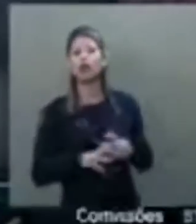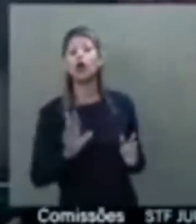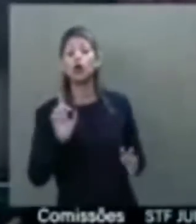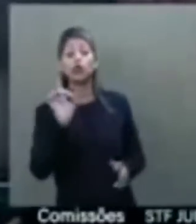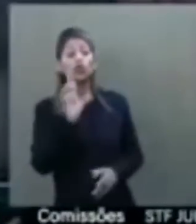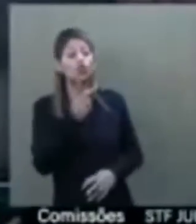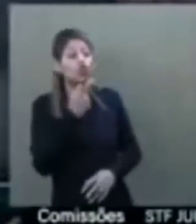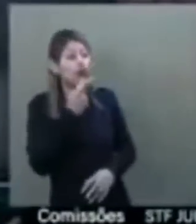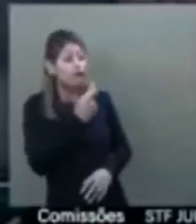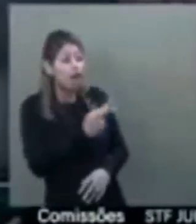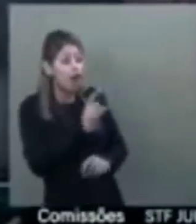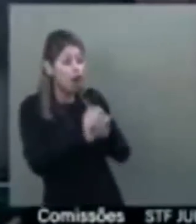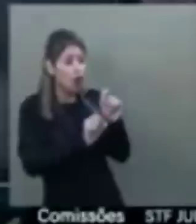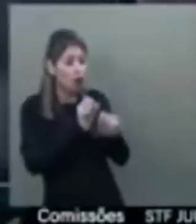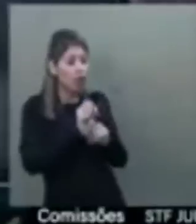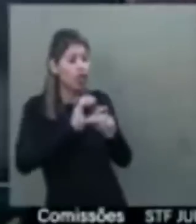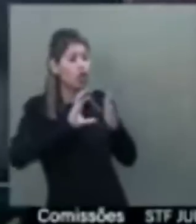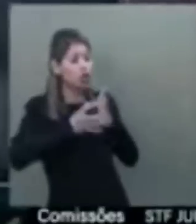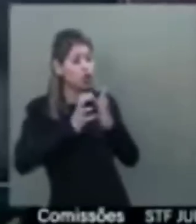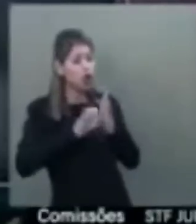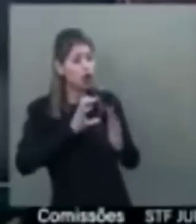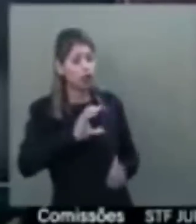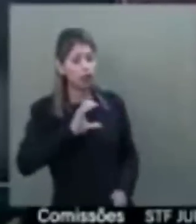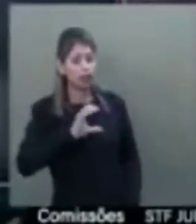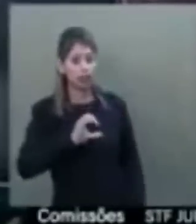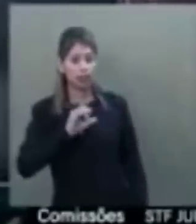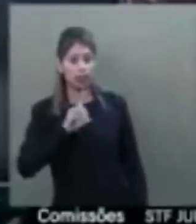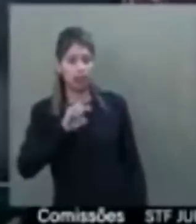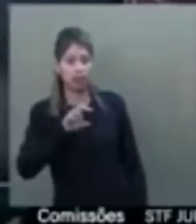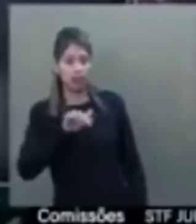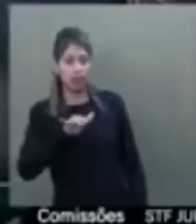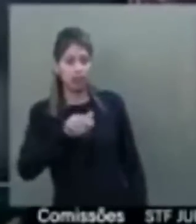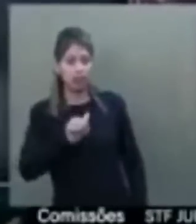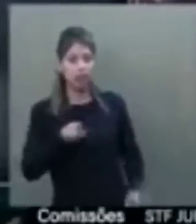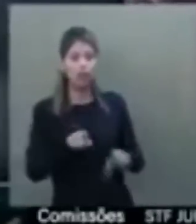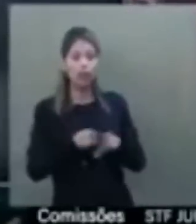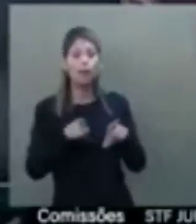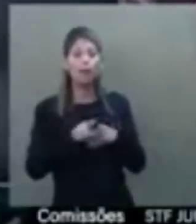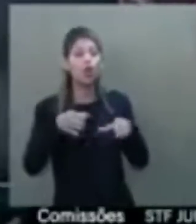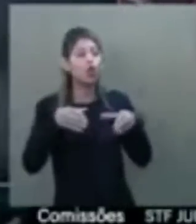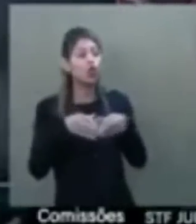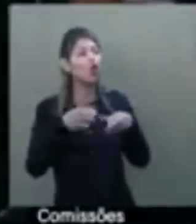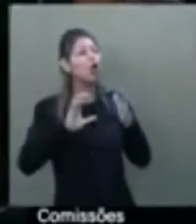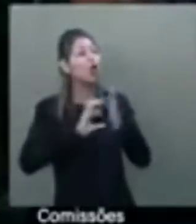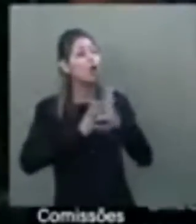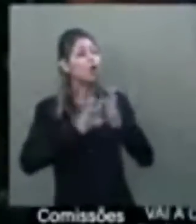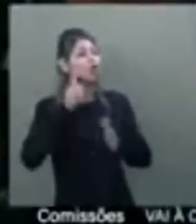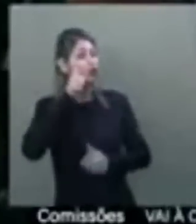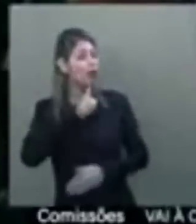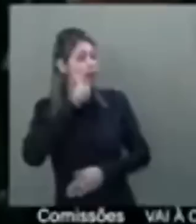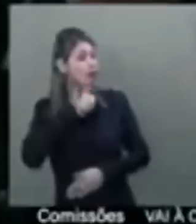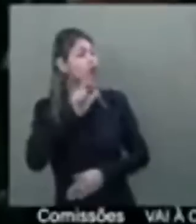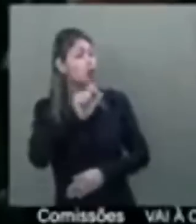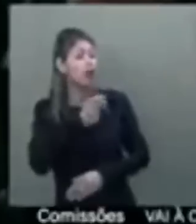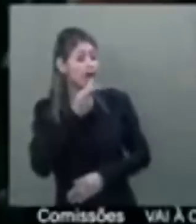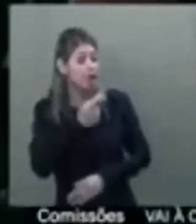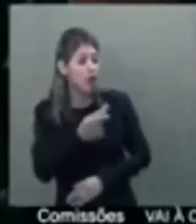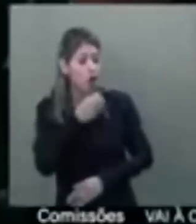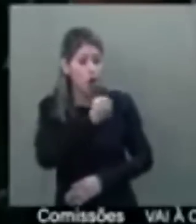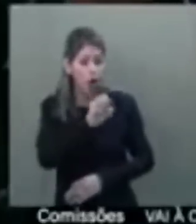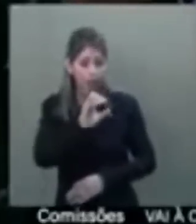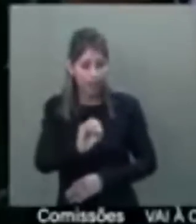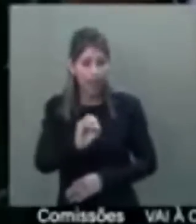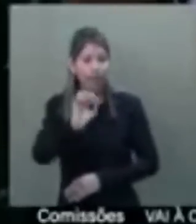presidente, só encaminhar na bancada do Cidadania sim e na bancada feminina. Lembrando que 80% dos profissionais da